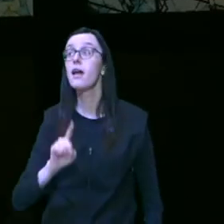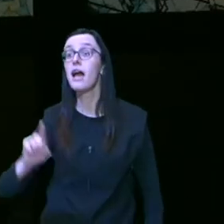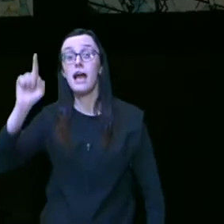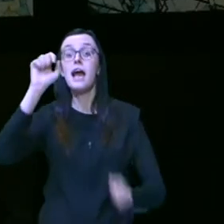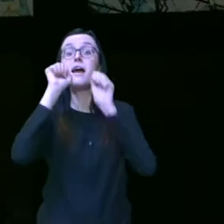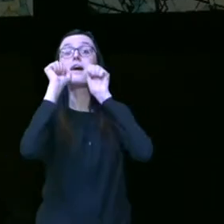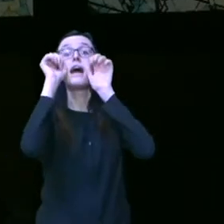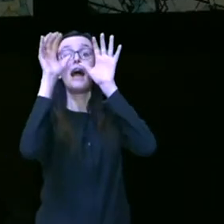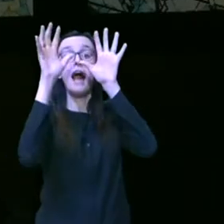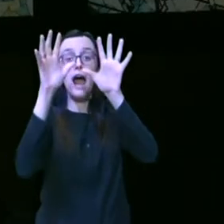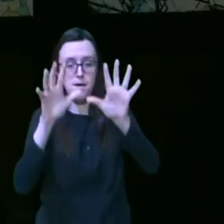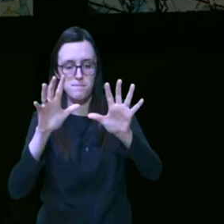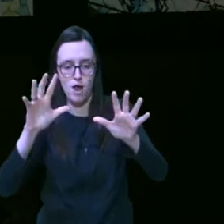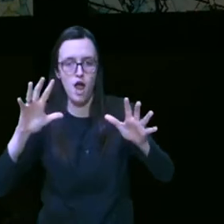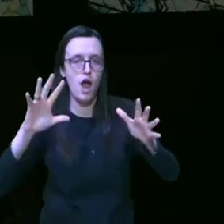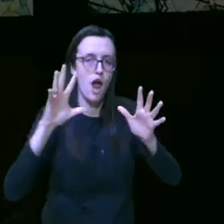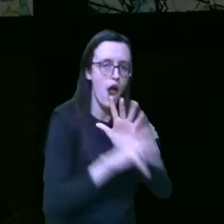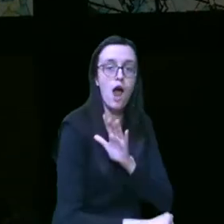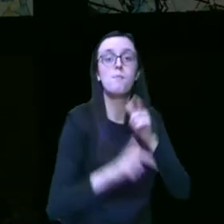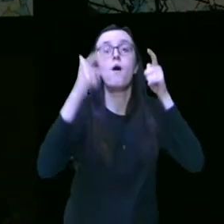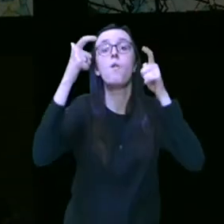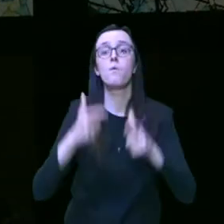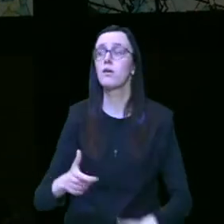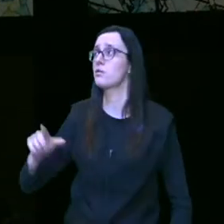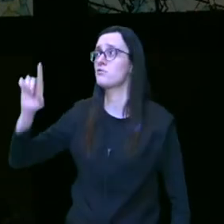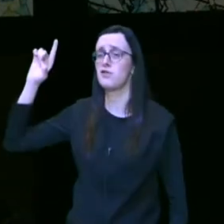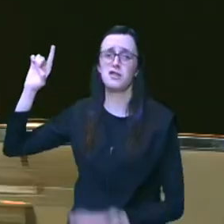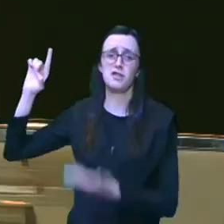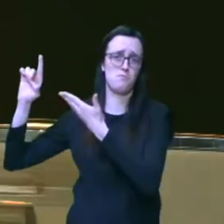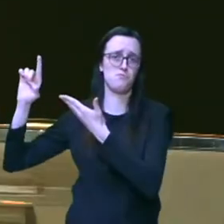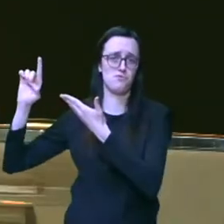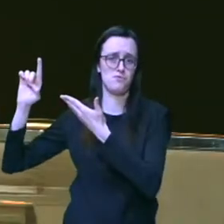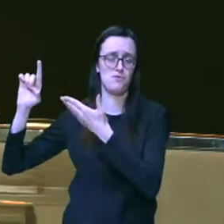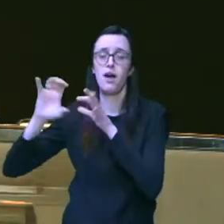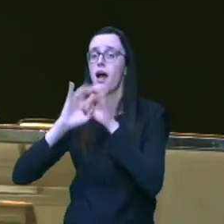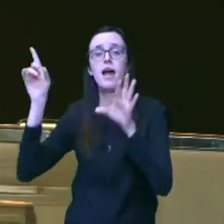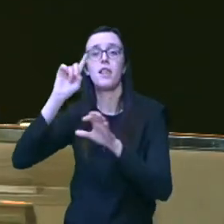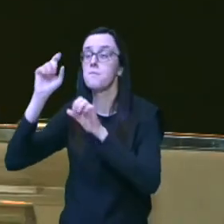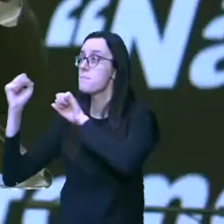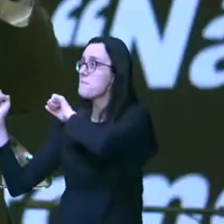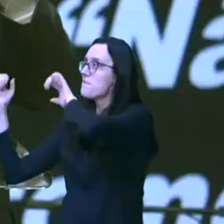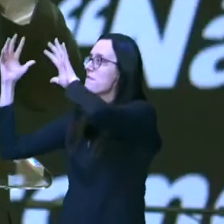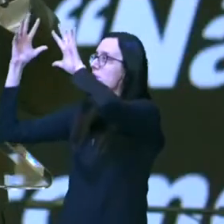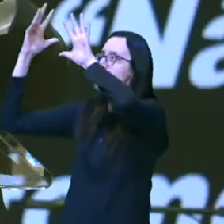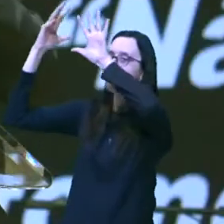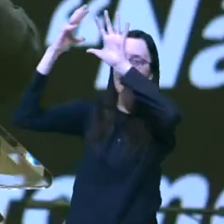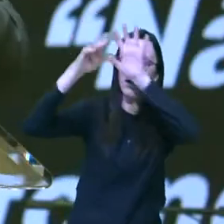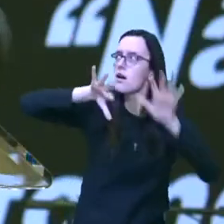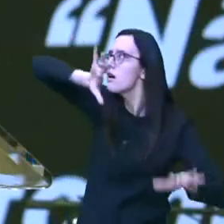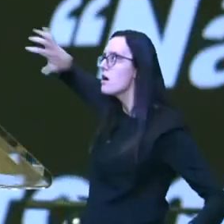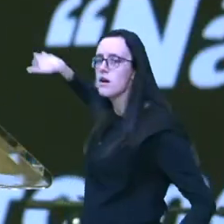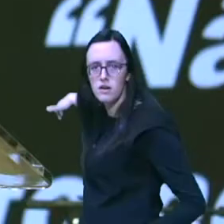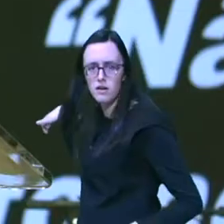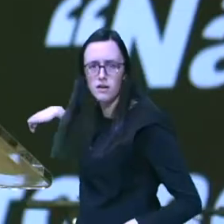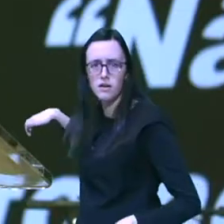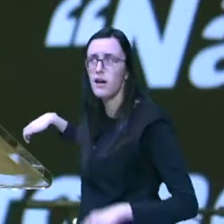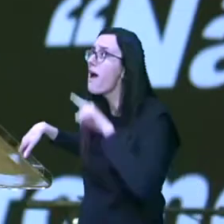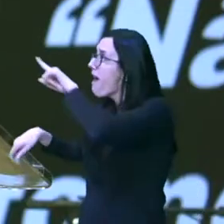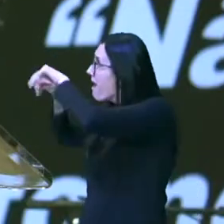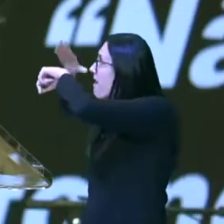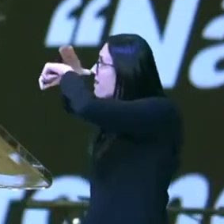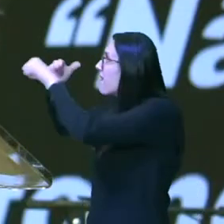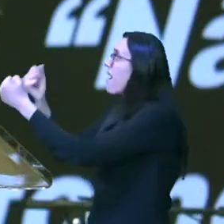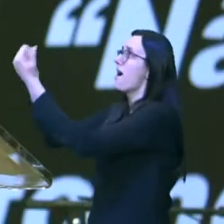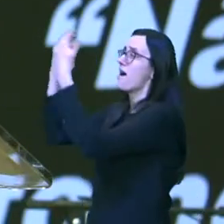tome o lugar do abençoador não permita que a bênção tome o lugar